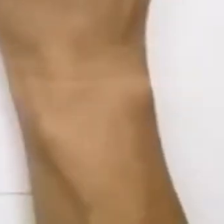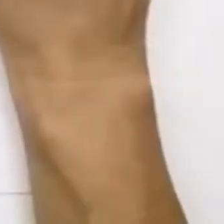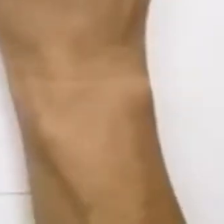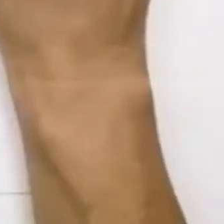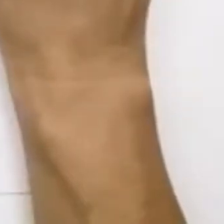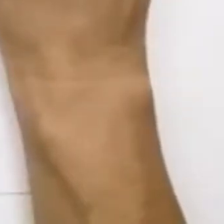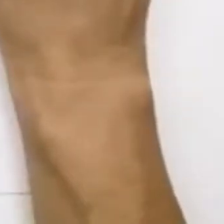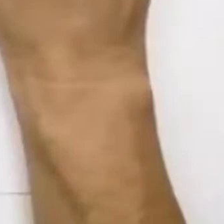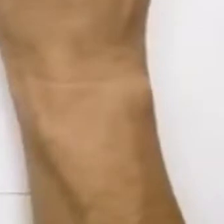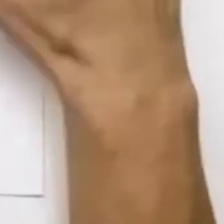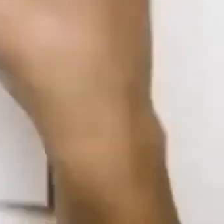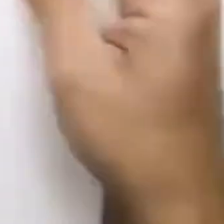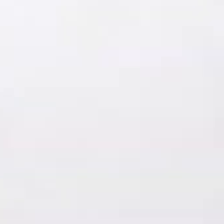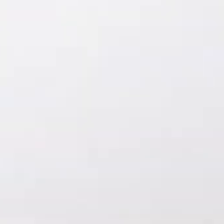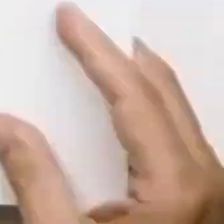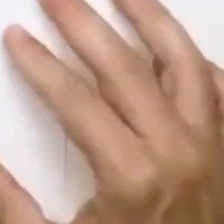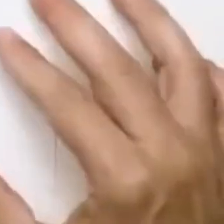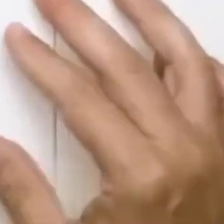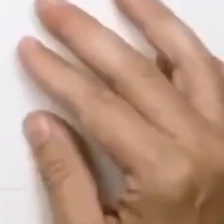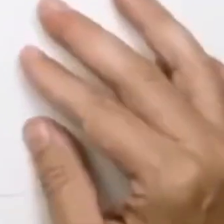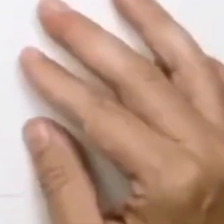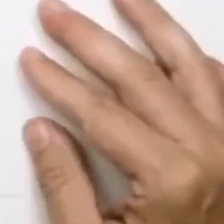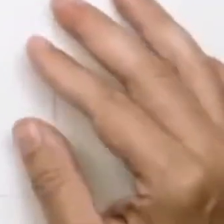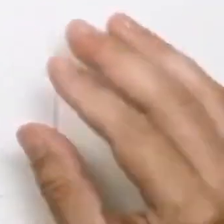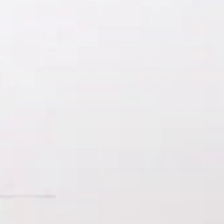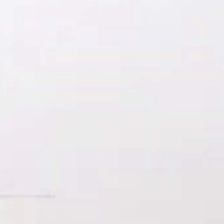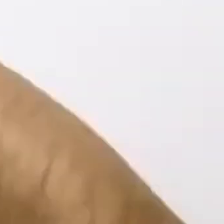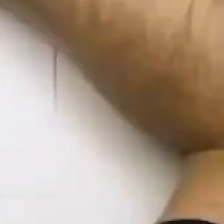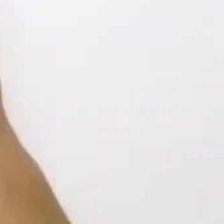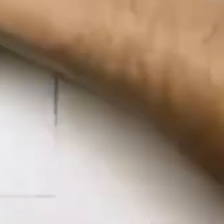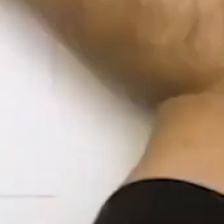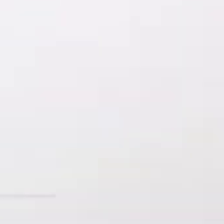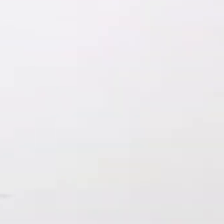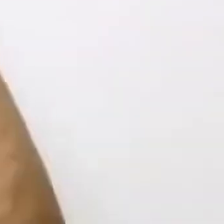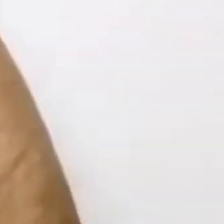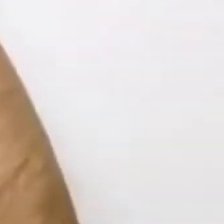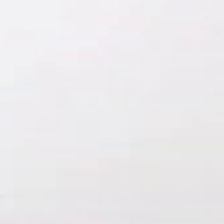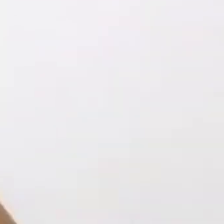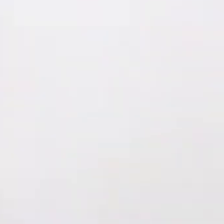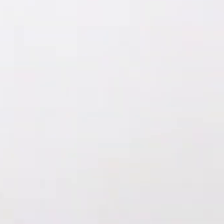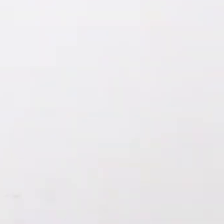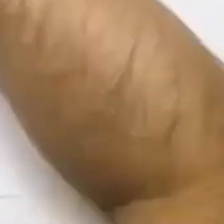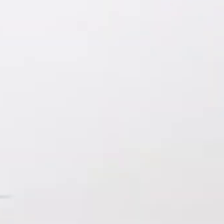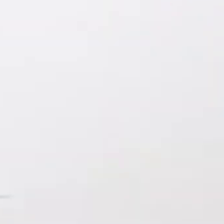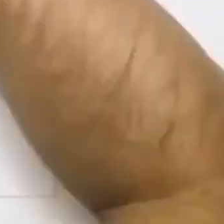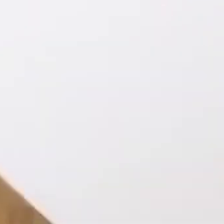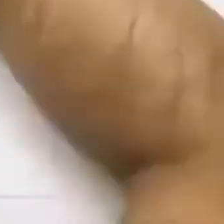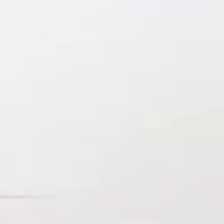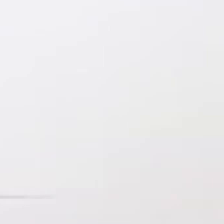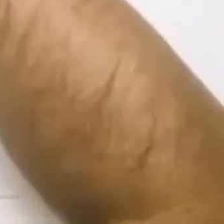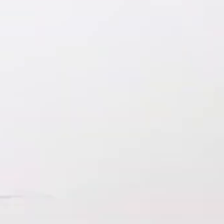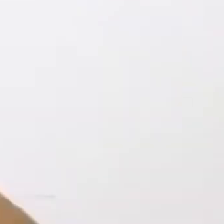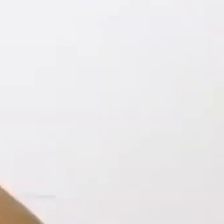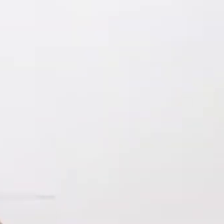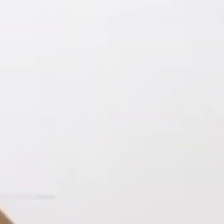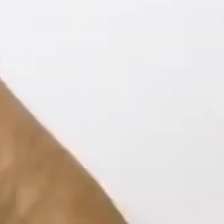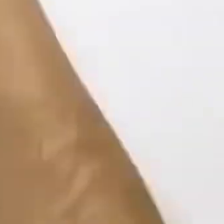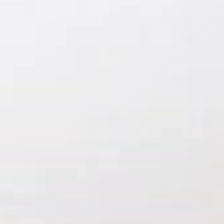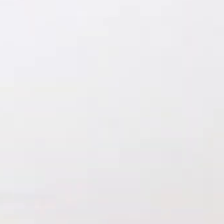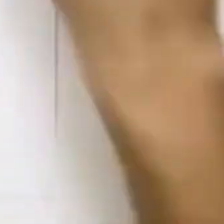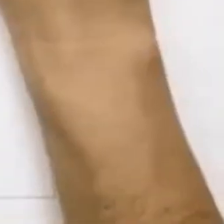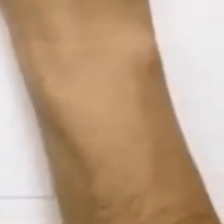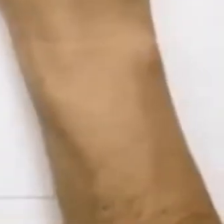identificação do produtor. No caso de produtos a granel, a identificação tem que estar